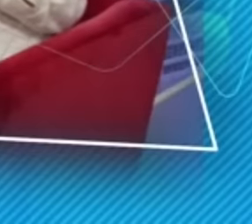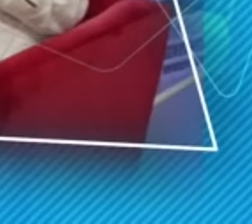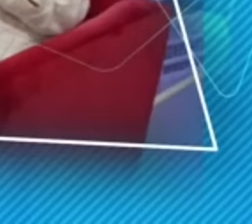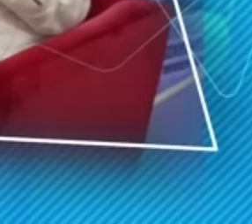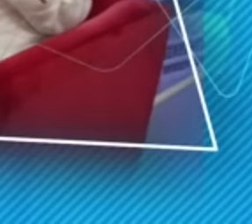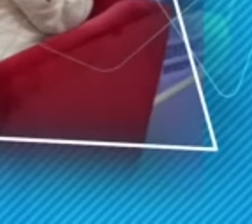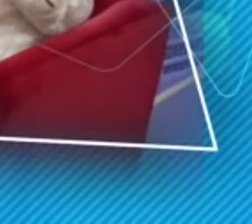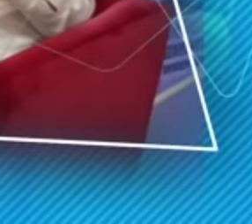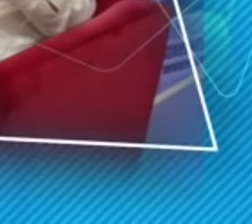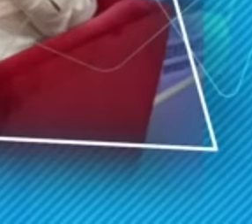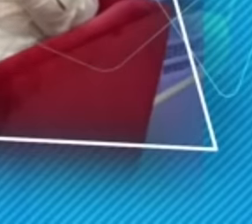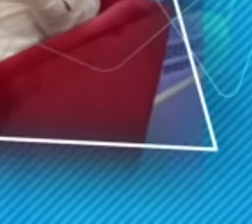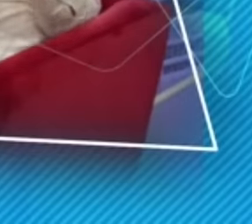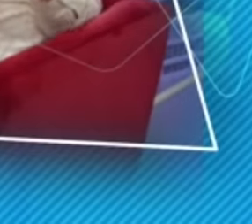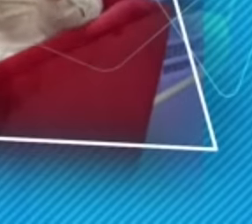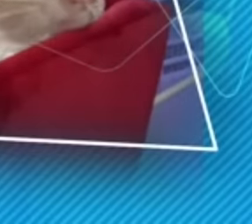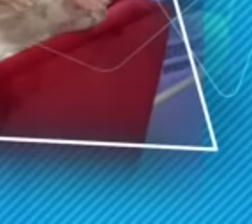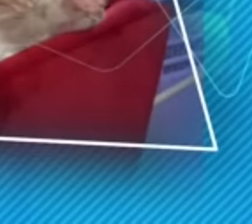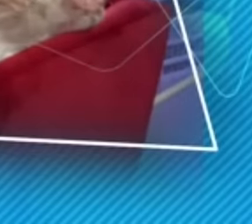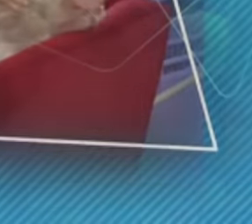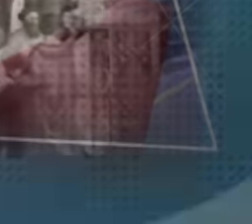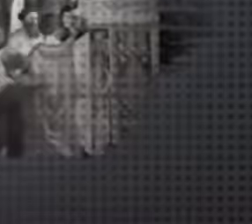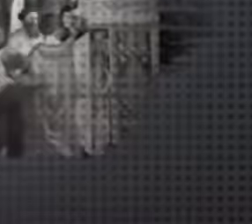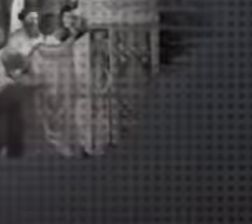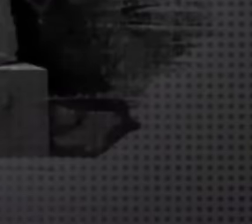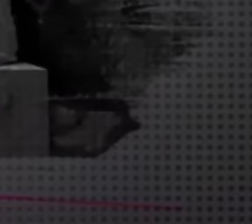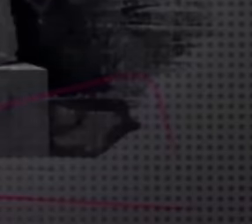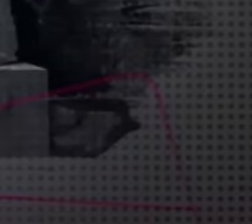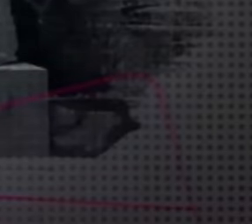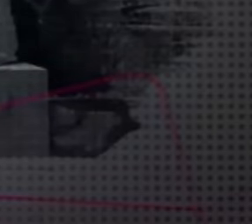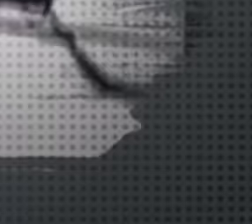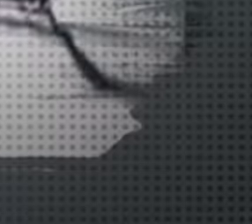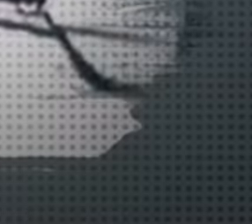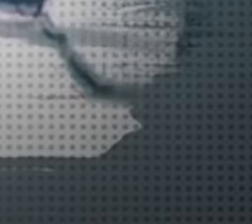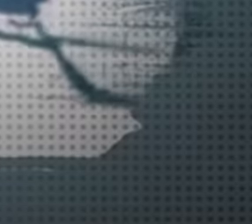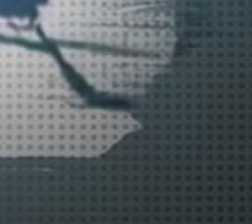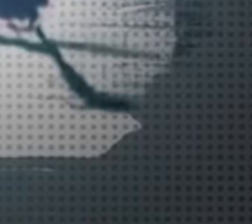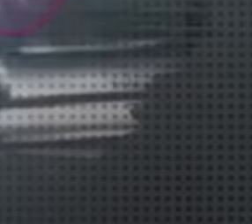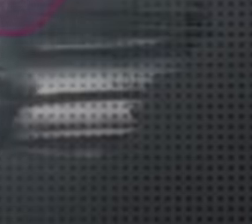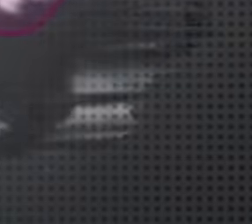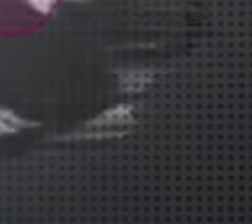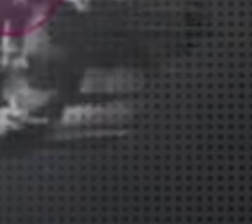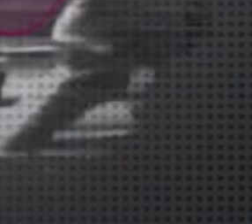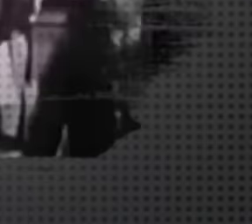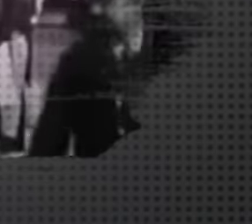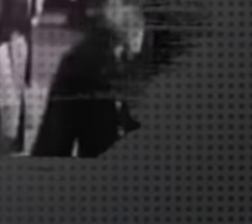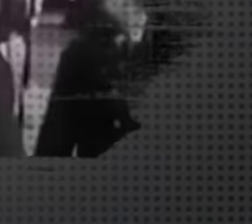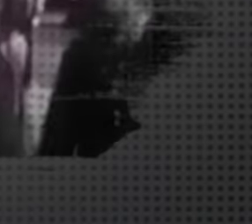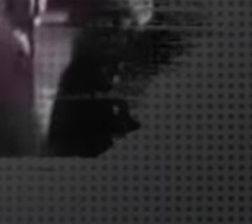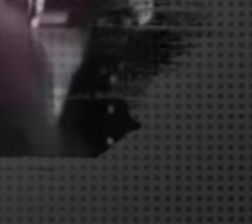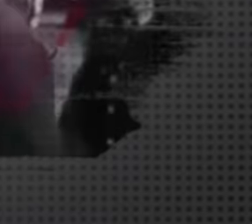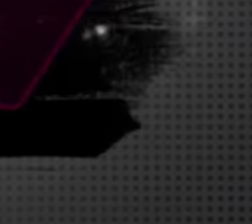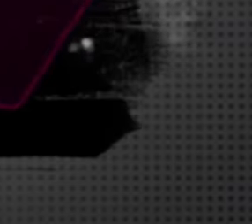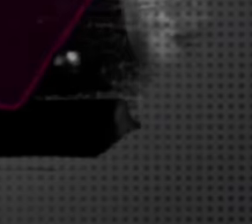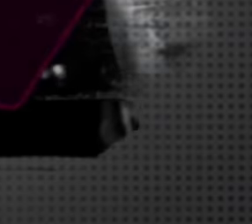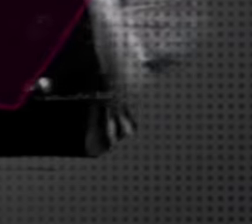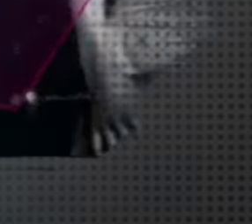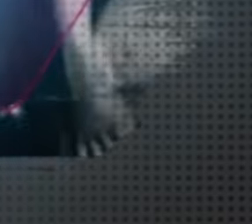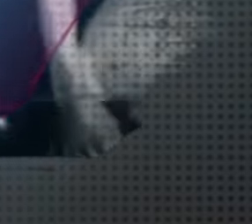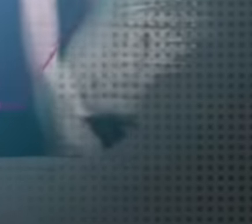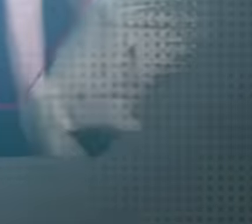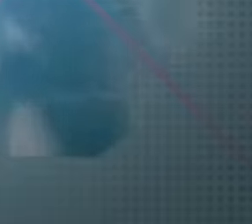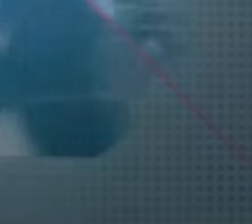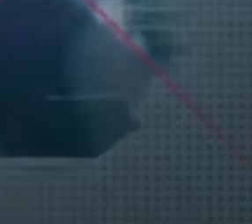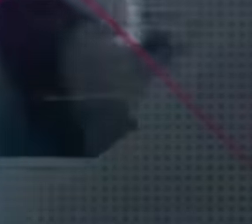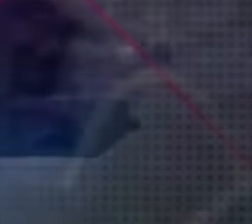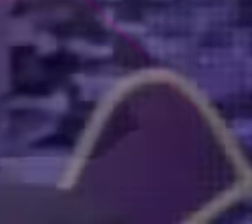condenação moral e a reprovação alheia afinal a conduta humana é sempre baseada no princípio